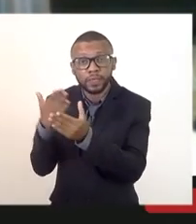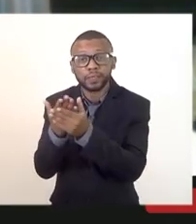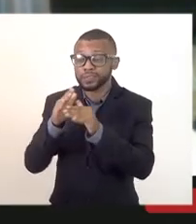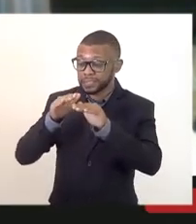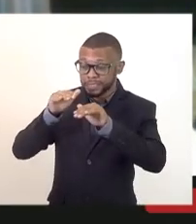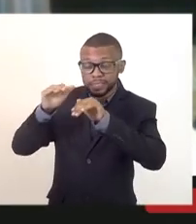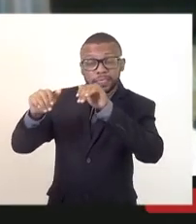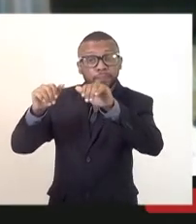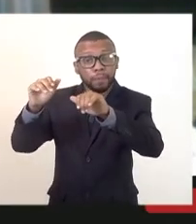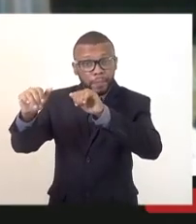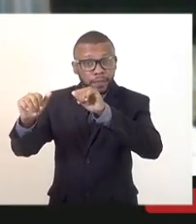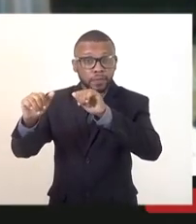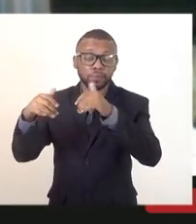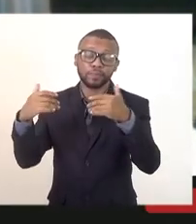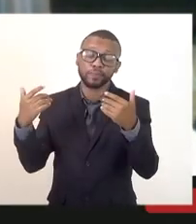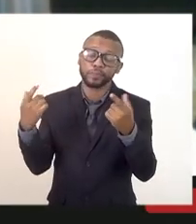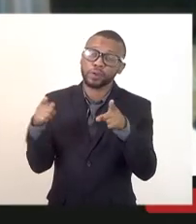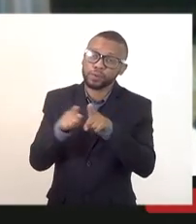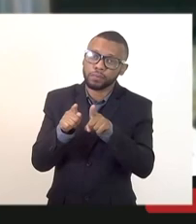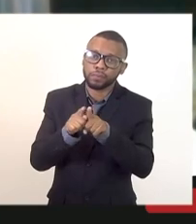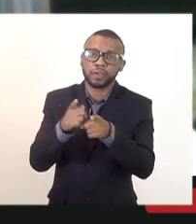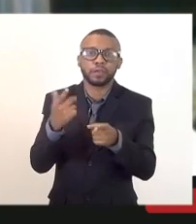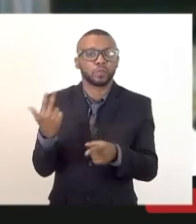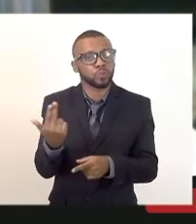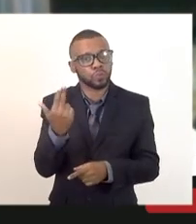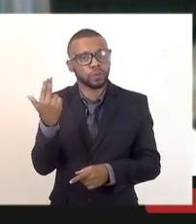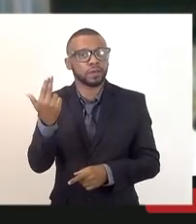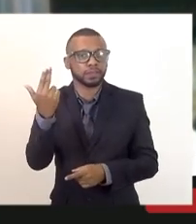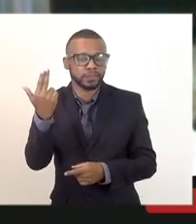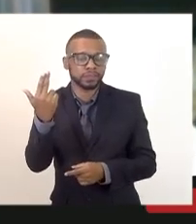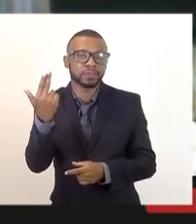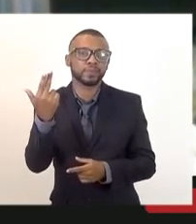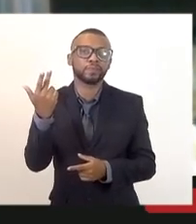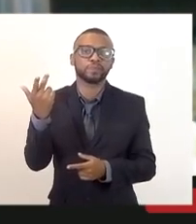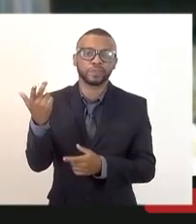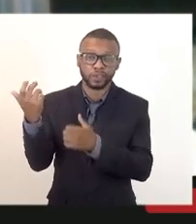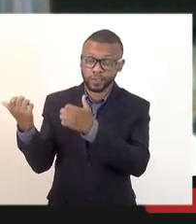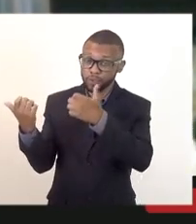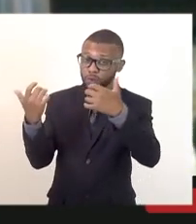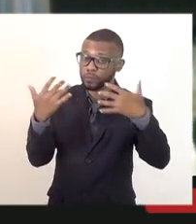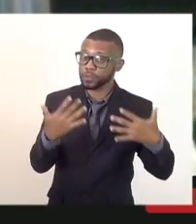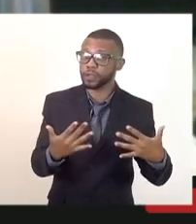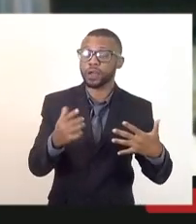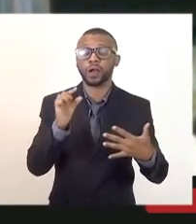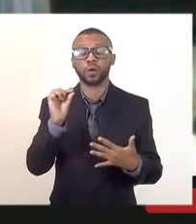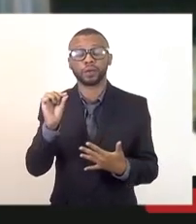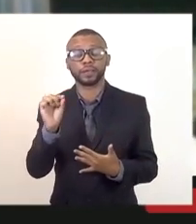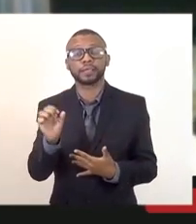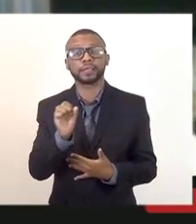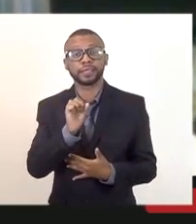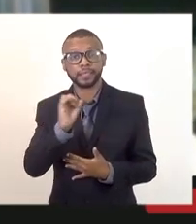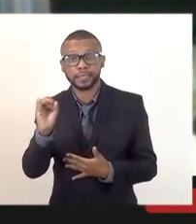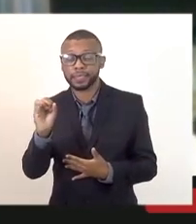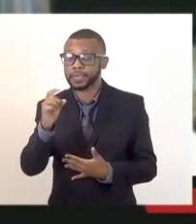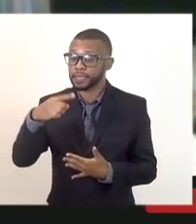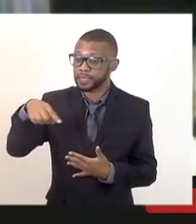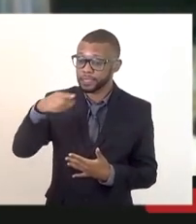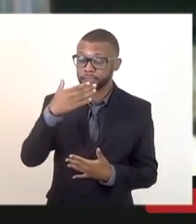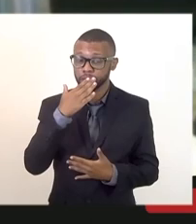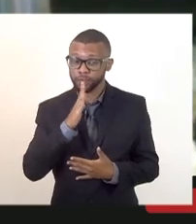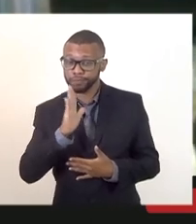eu não poderia deixar aqui de comentar que esses concursados